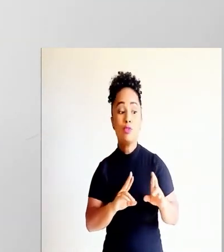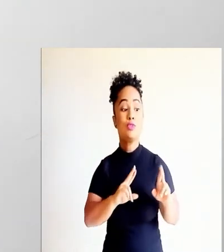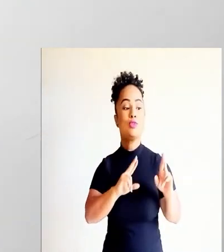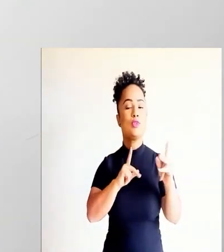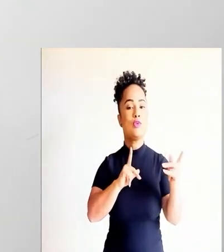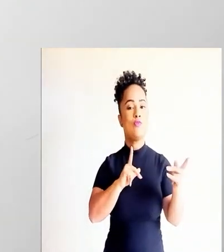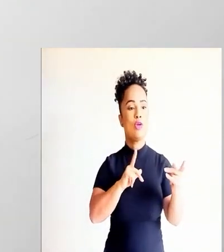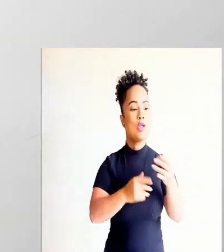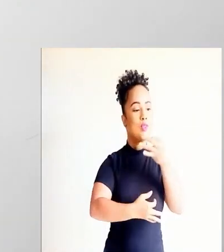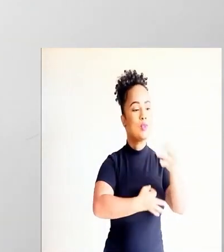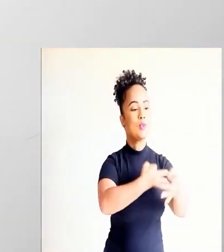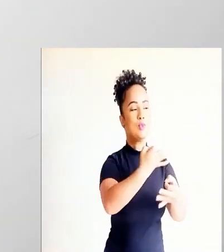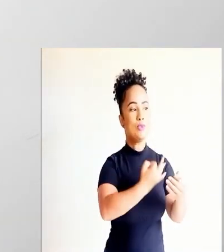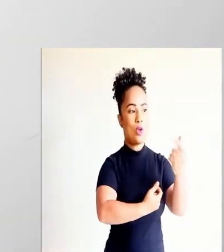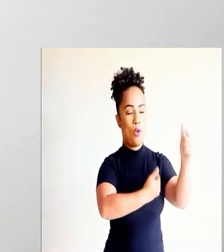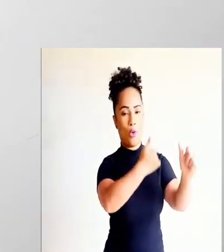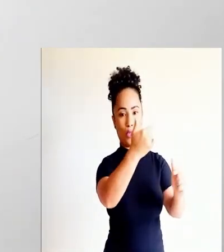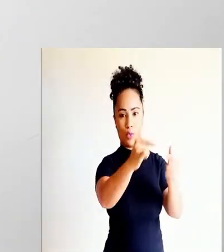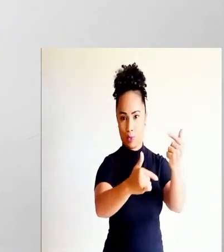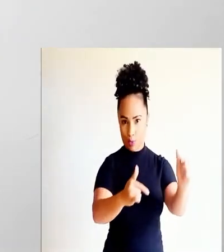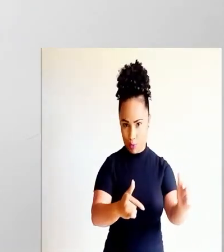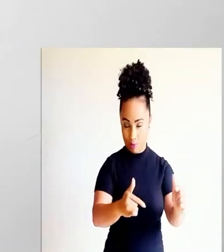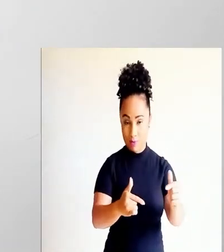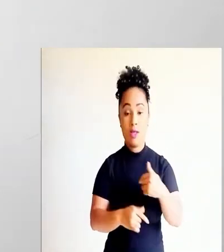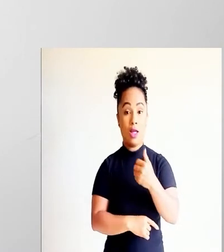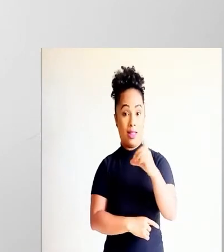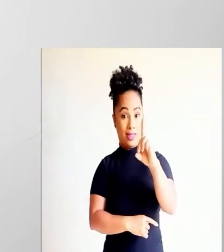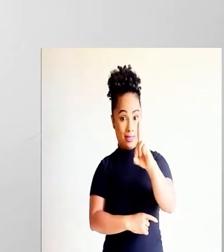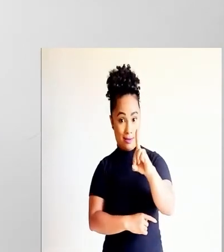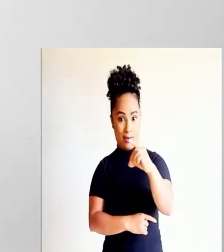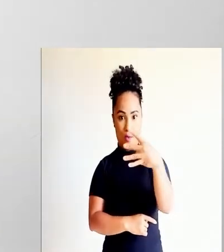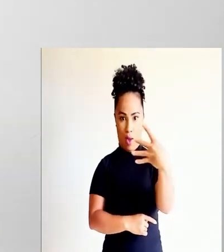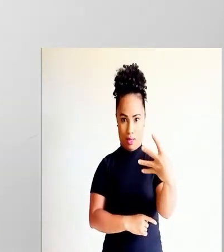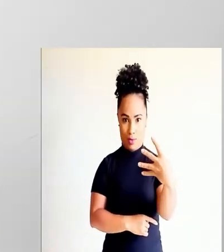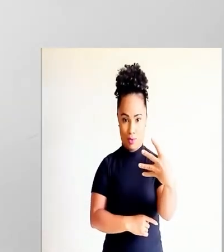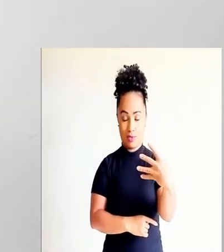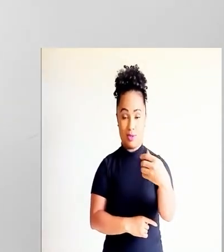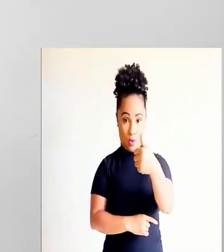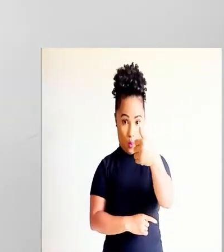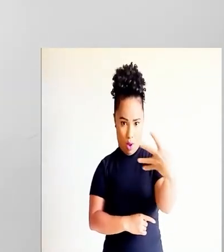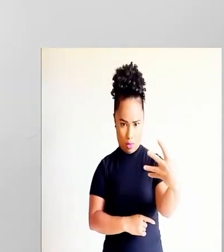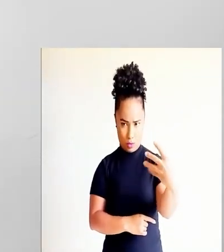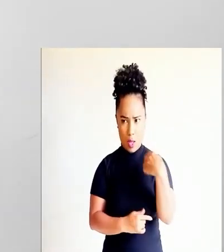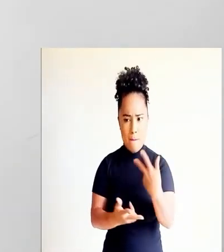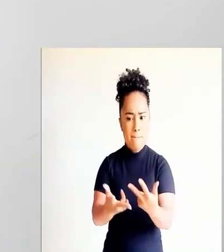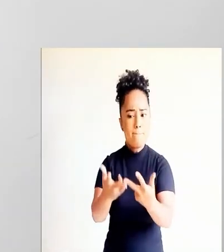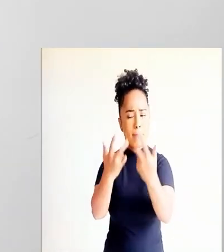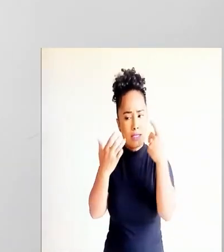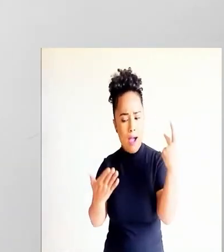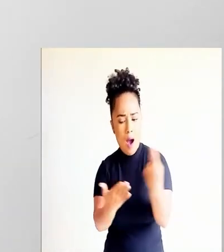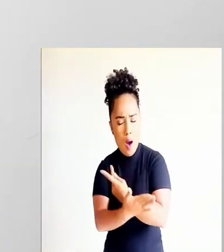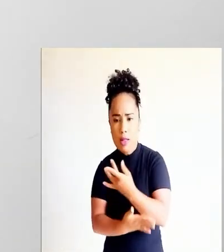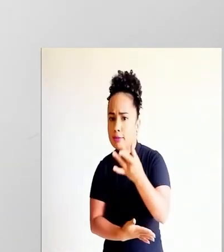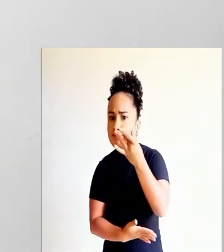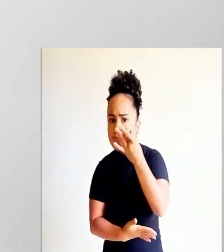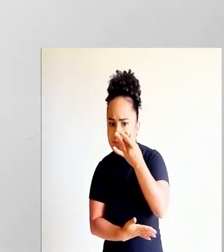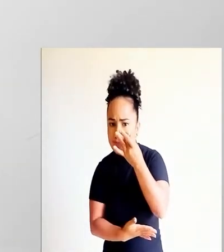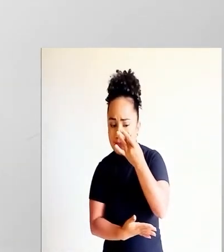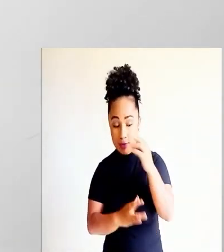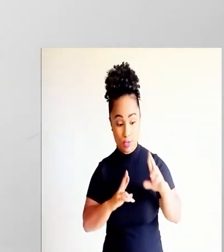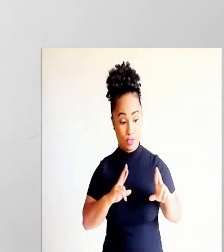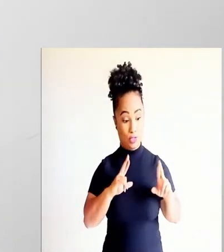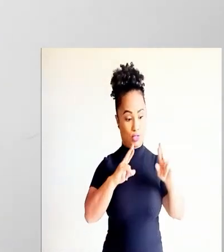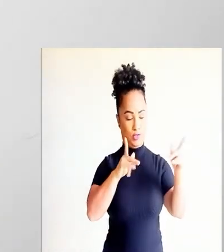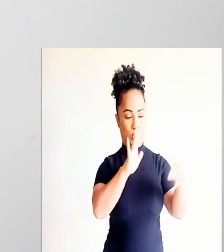relativa a esse fato. O descritor 14, distinguir um fato da opinião relativa a esse